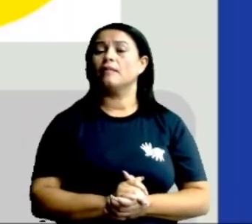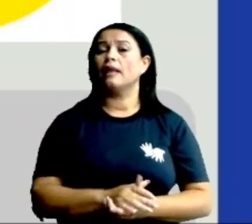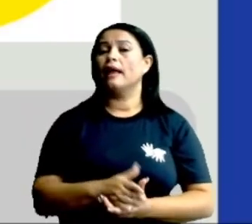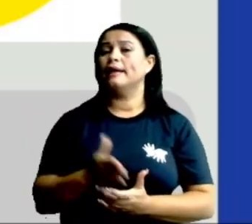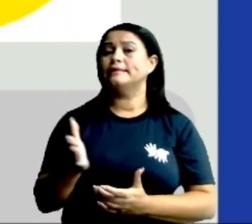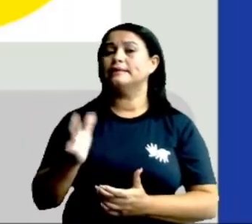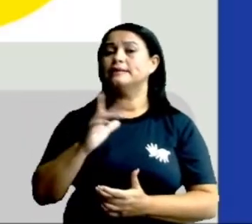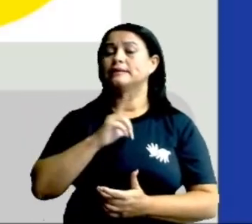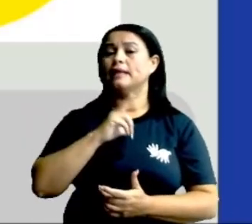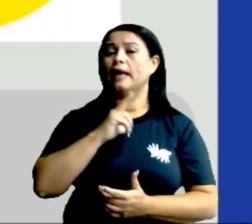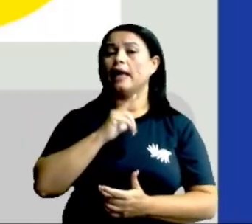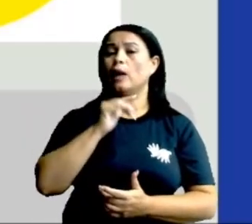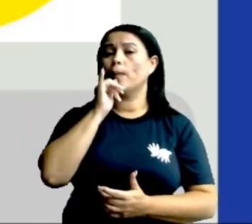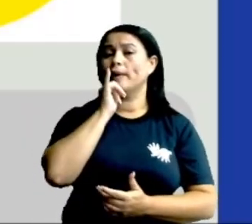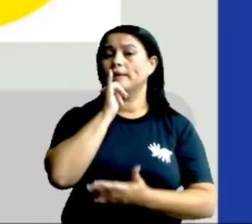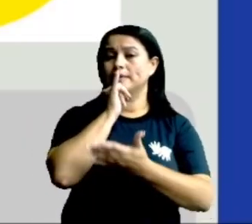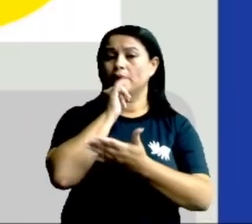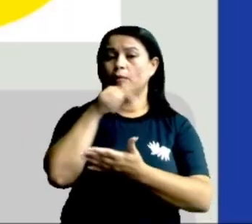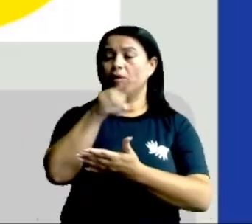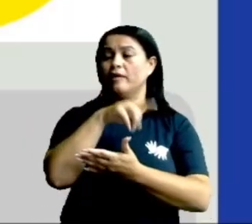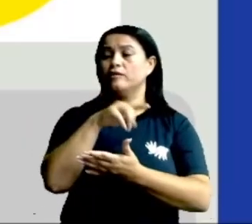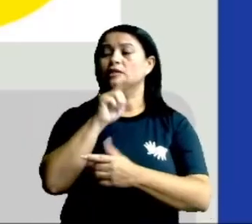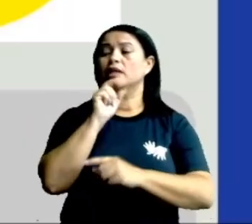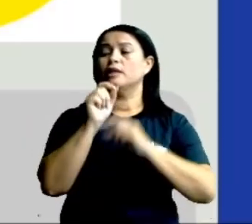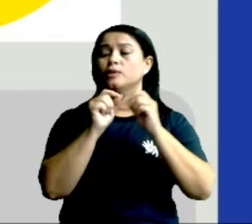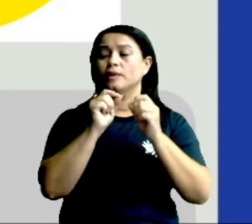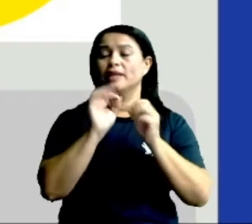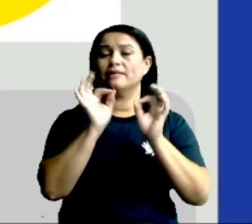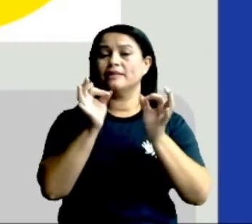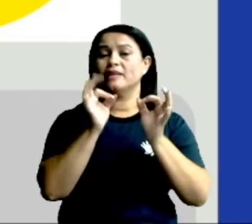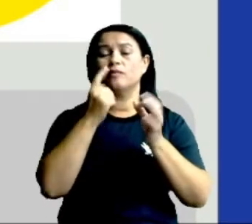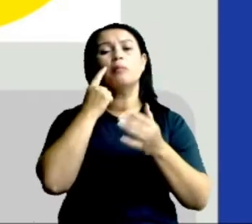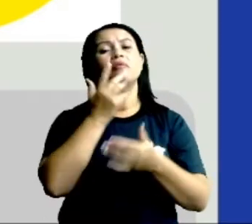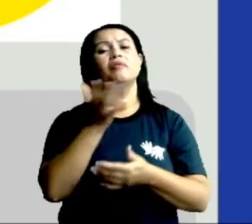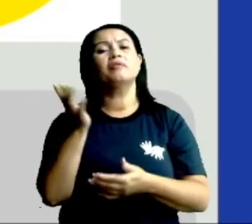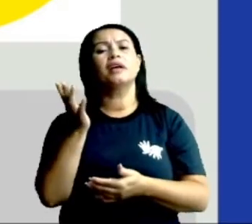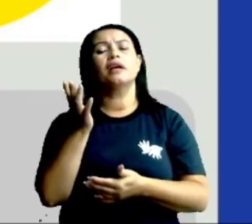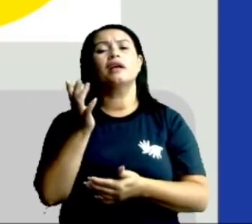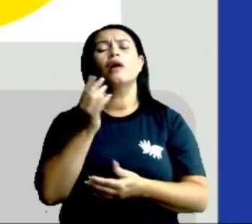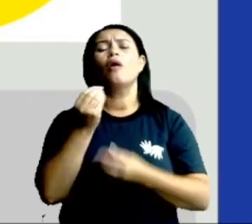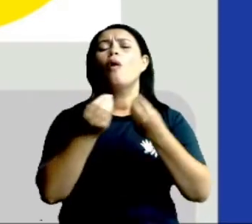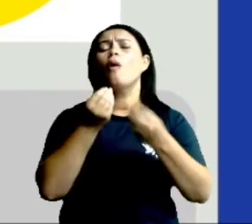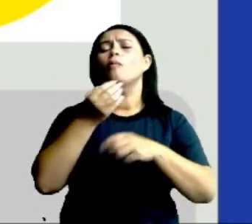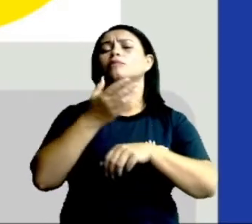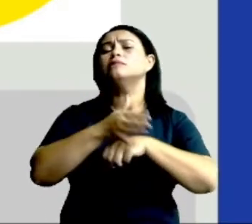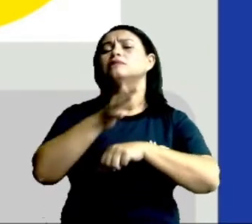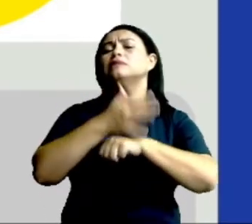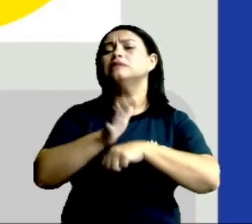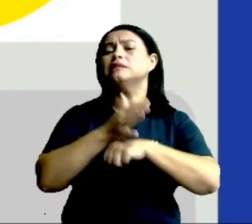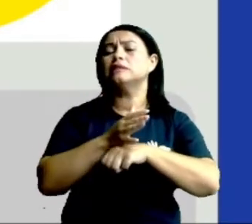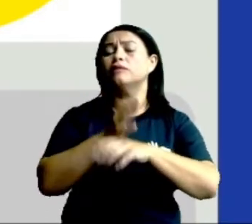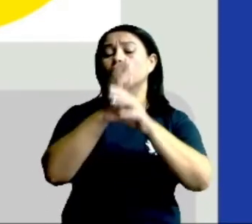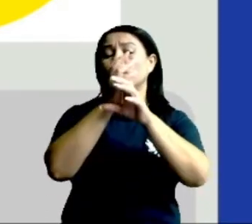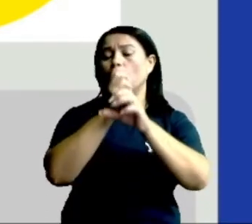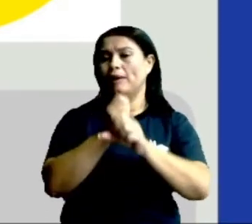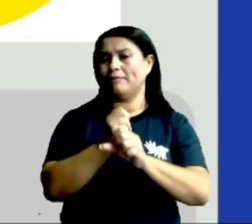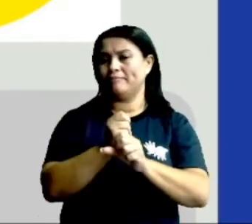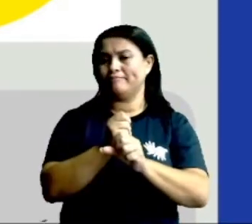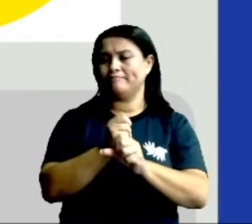Então aqui eu trouxe um exemplo pra vocês. Tá certo? Como a gente vai colocar em prática quando a gente for calcular.